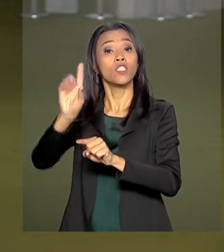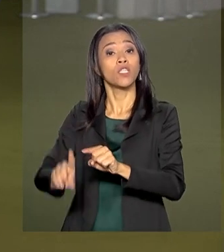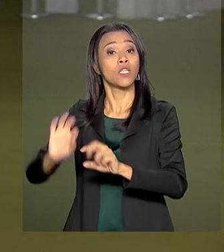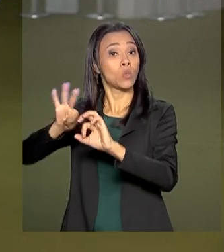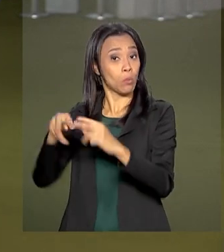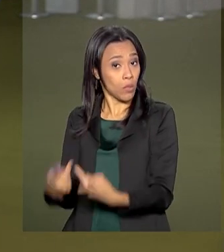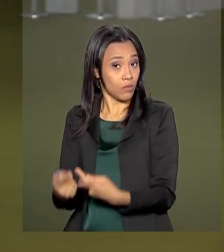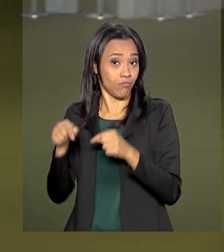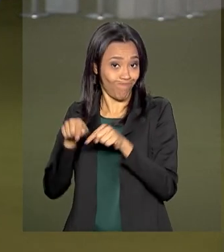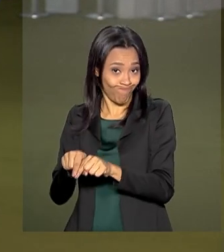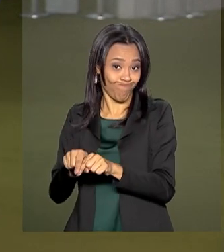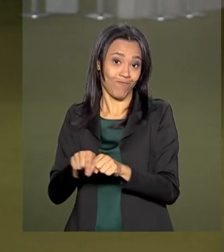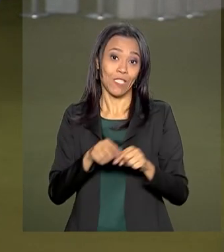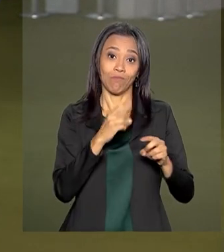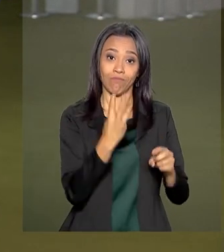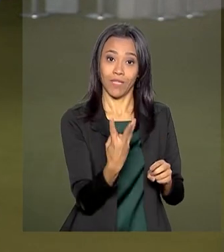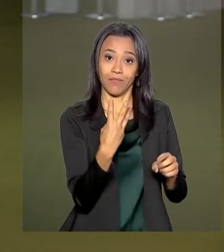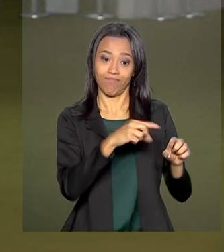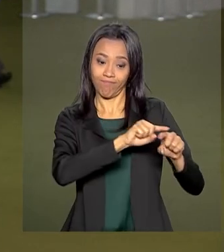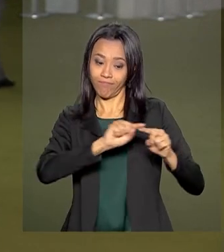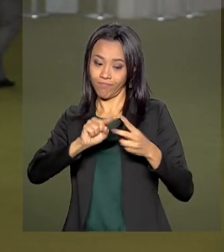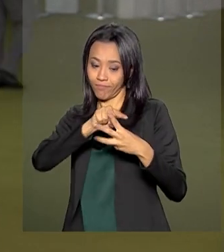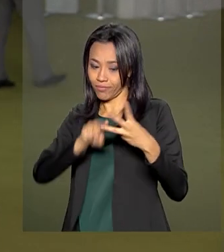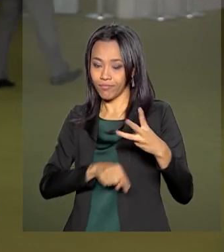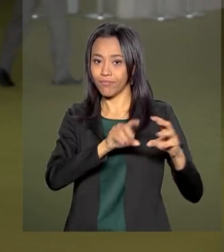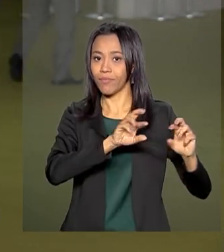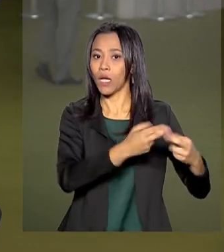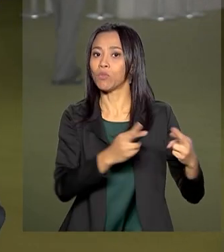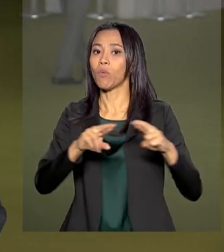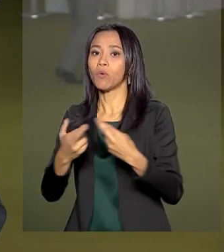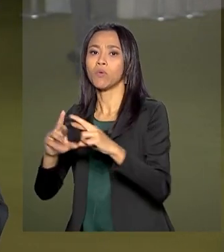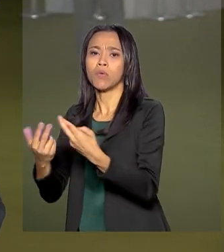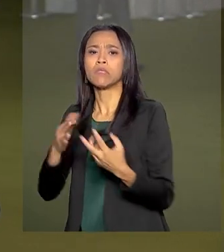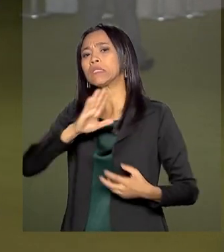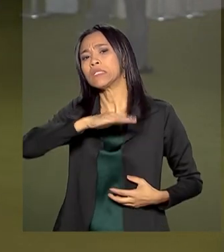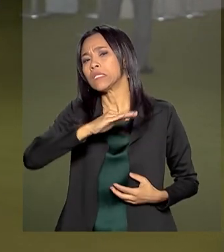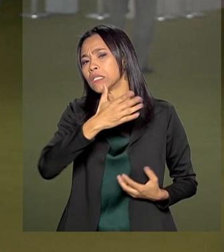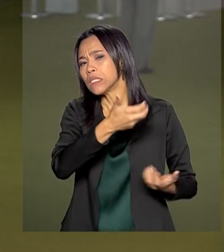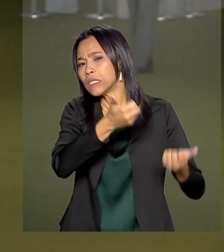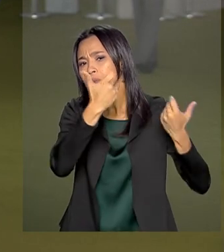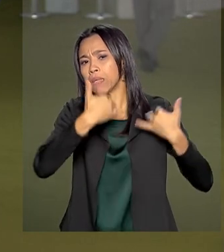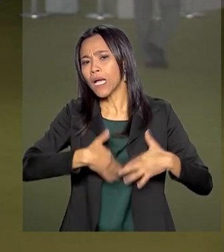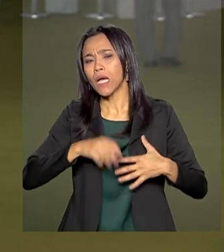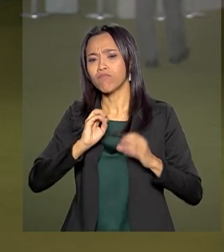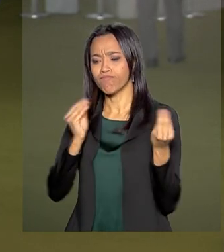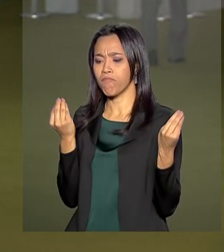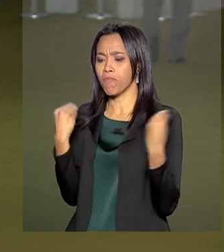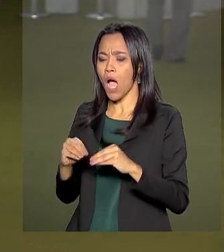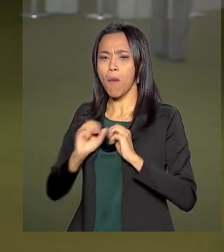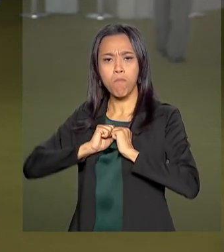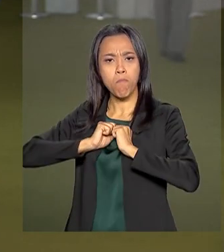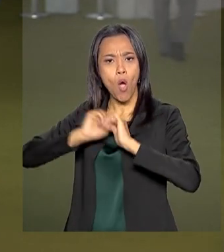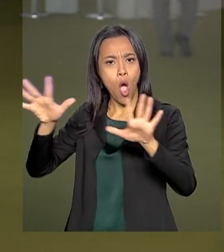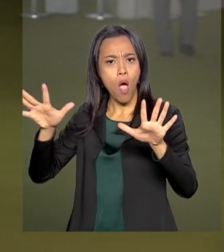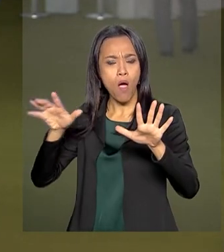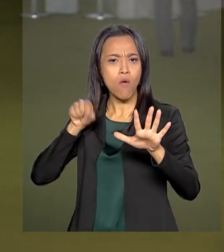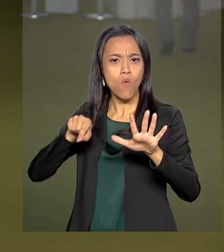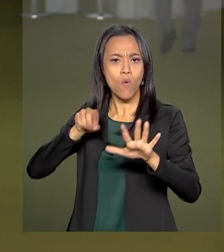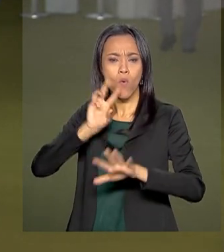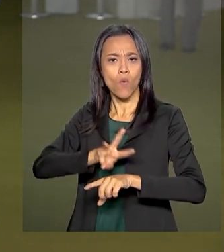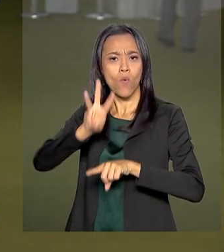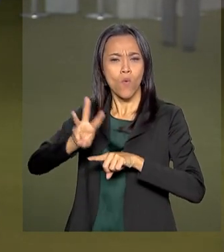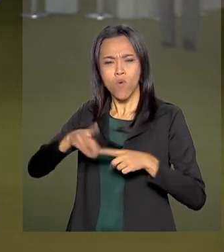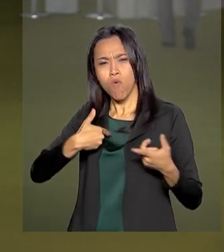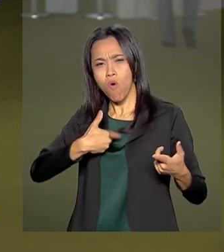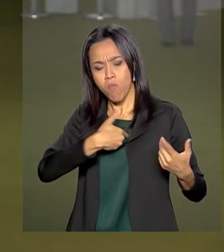e Minorias. Os deputados querem esclarecimentos sobre mensagens publicadas em um site de notícias com supostas mensagens